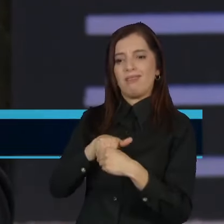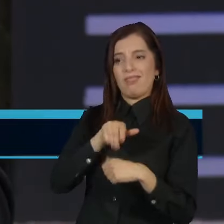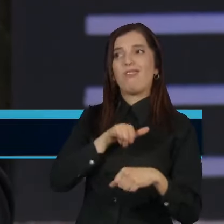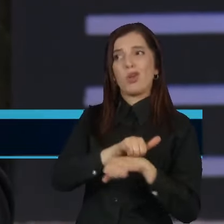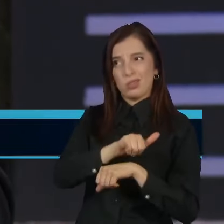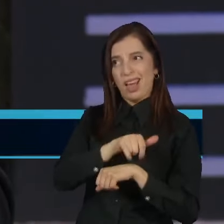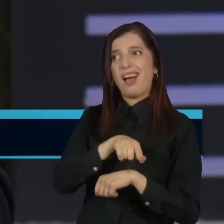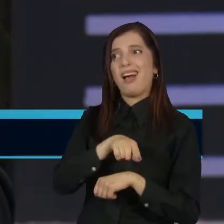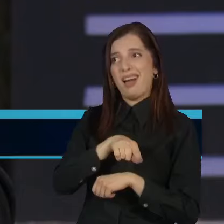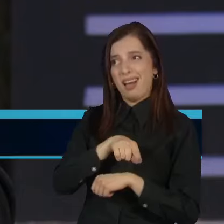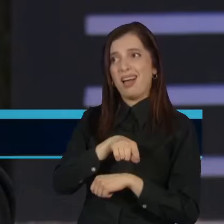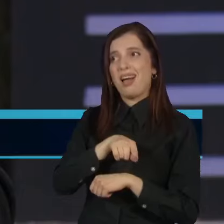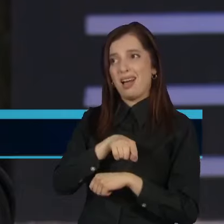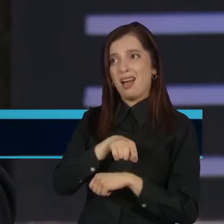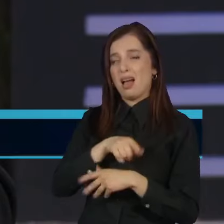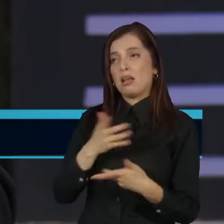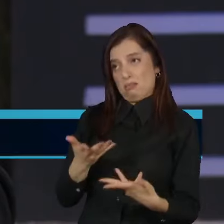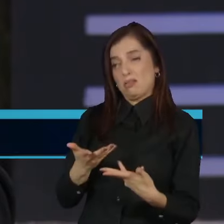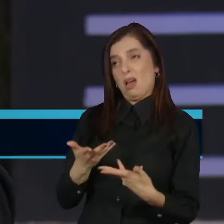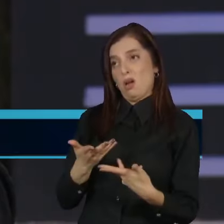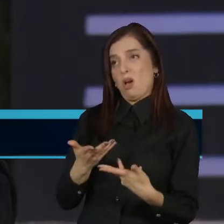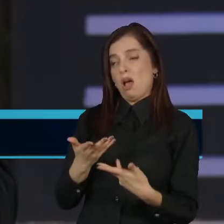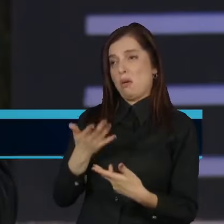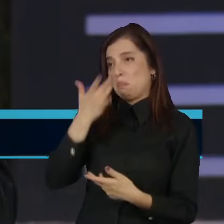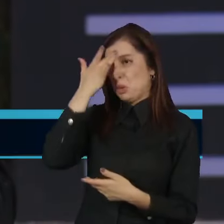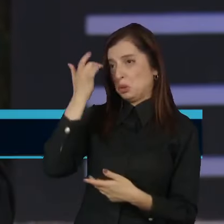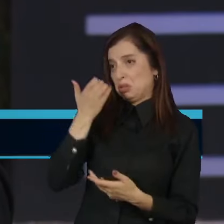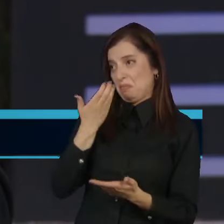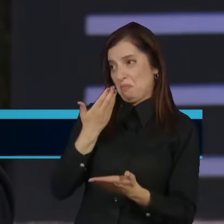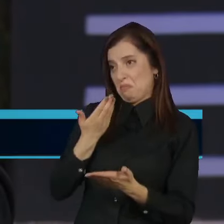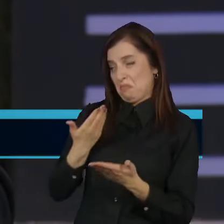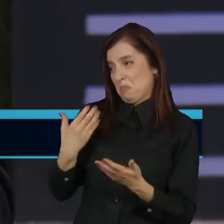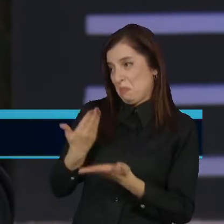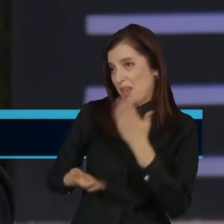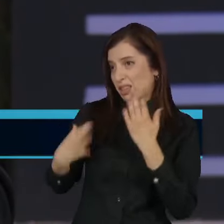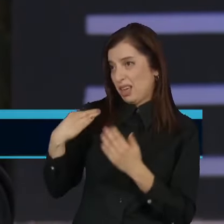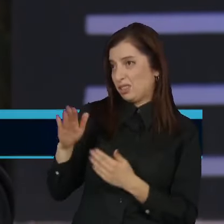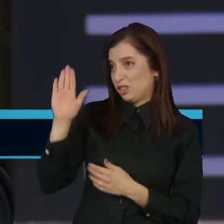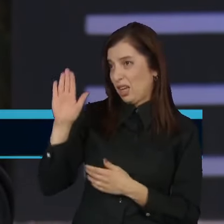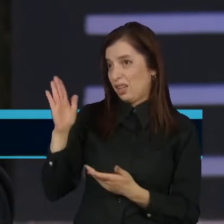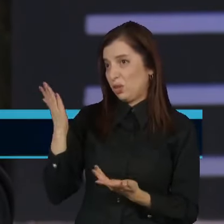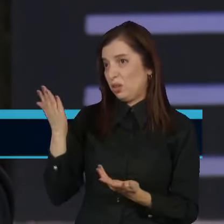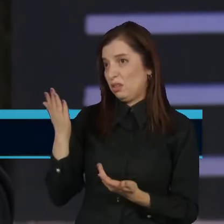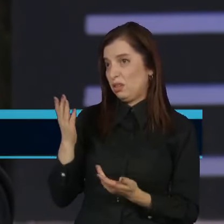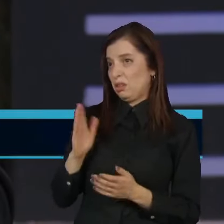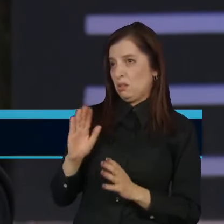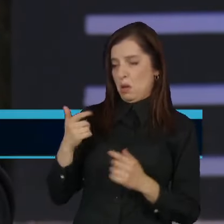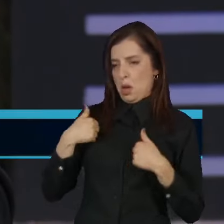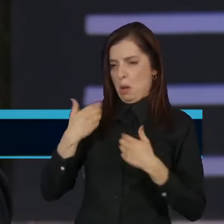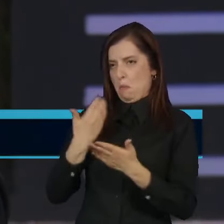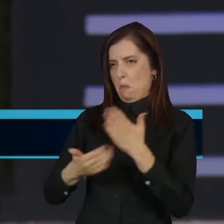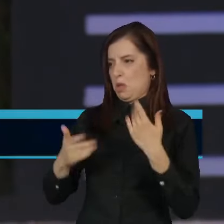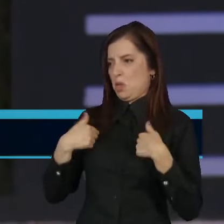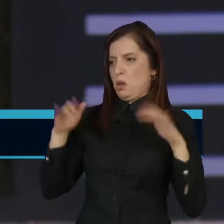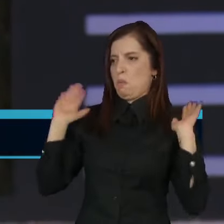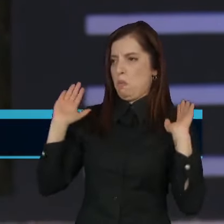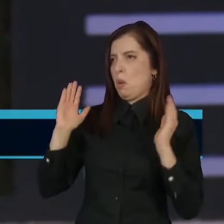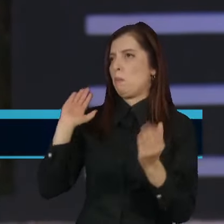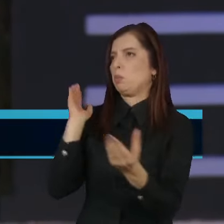fraudado e coitado da justiça eleitoral que vai ter. A Suprema Corte vai ser chamada de novo para desempatar esse